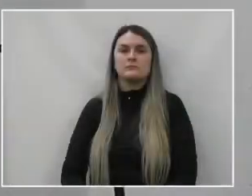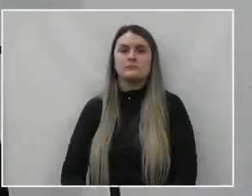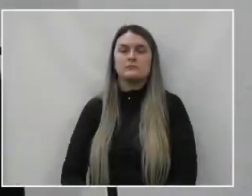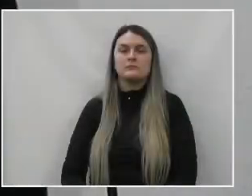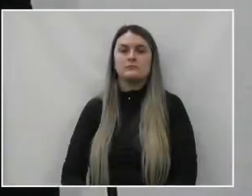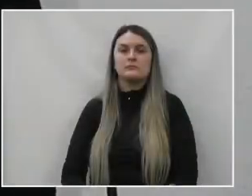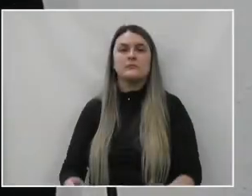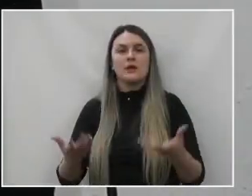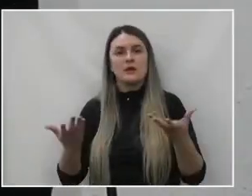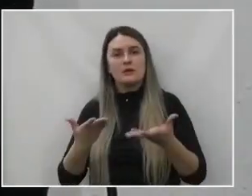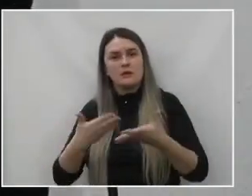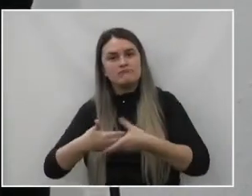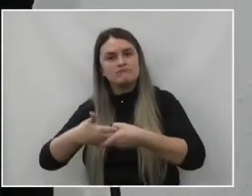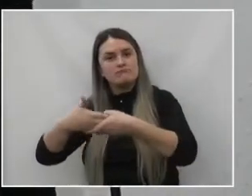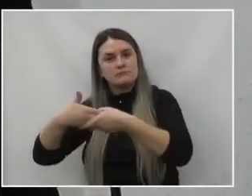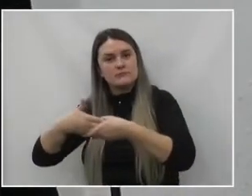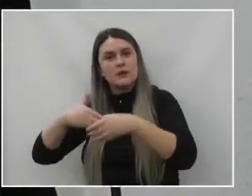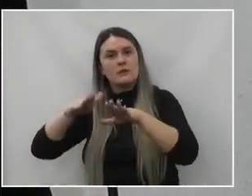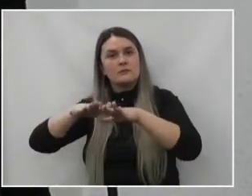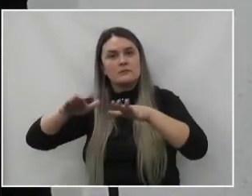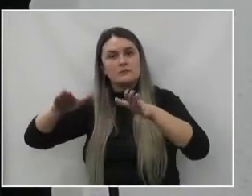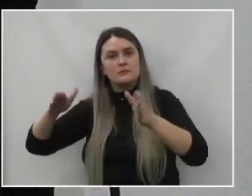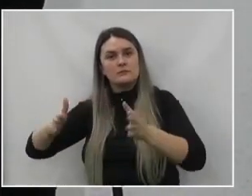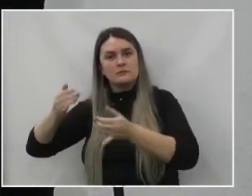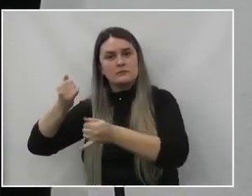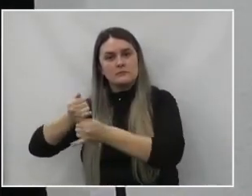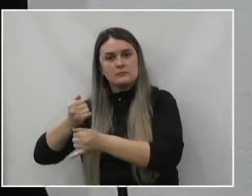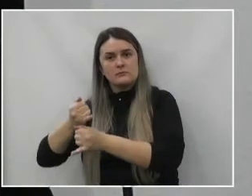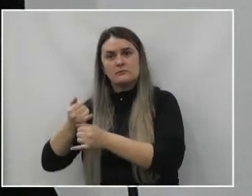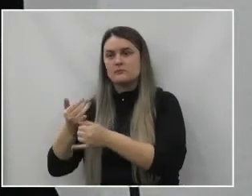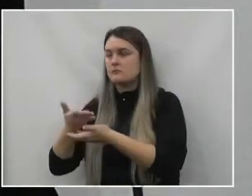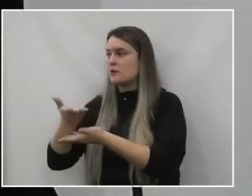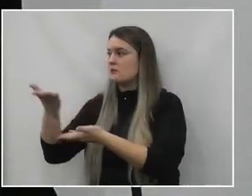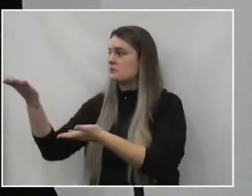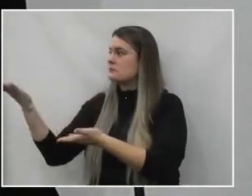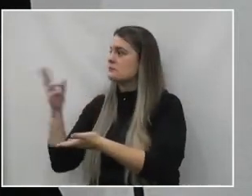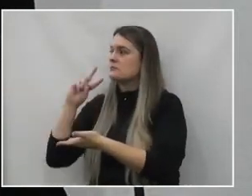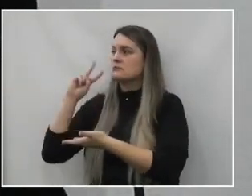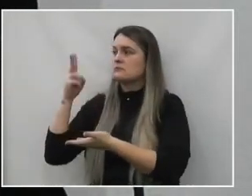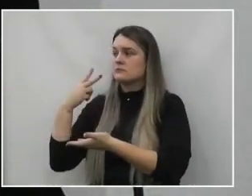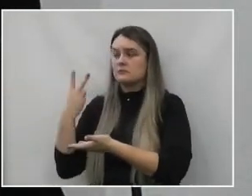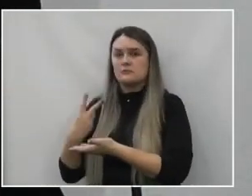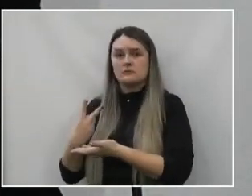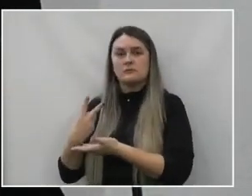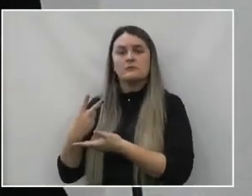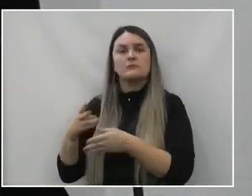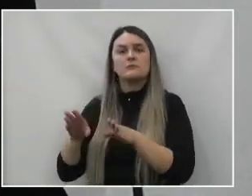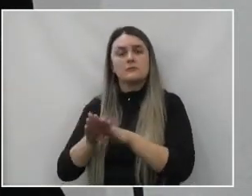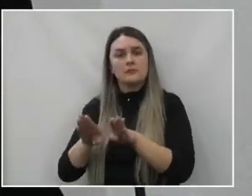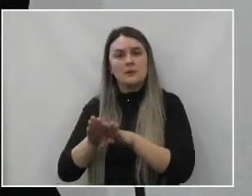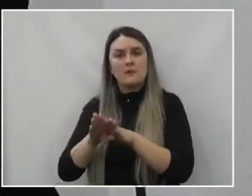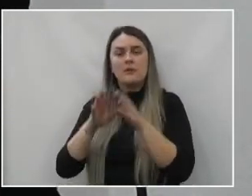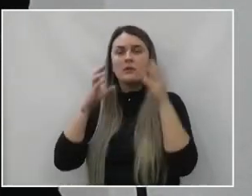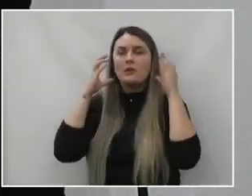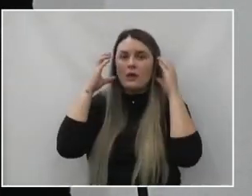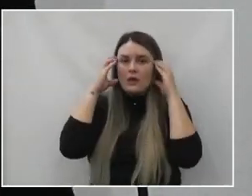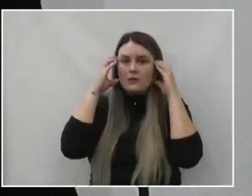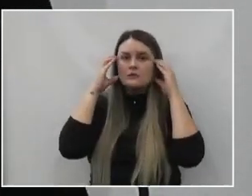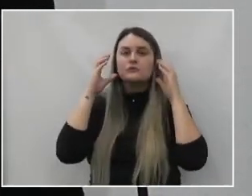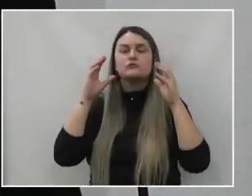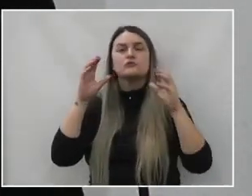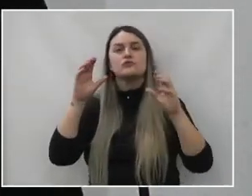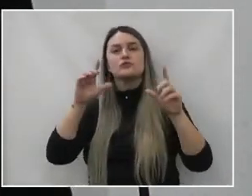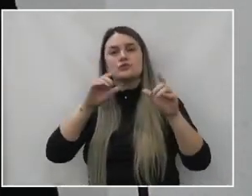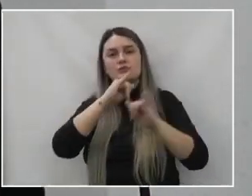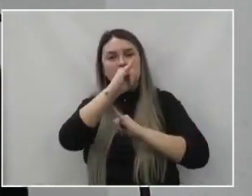Quero cumprimentar a mesa diretora, nobres vereadores e a mídia que nos dá cobertura na